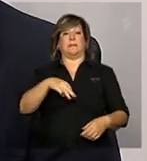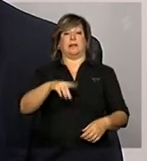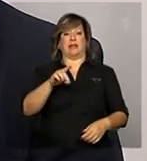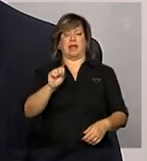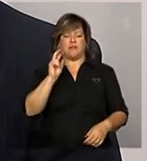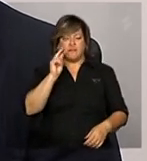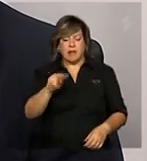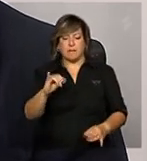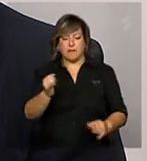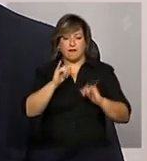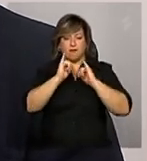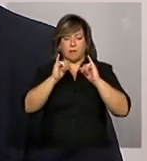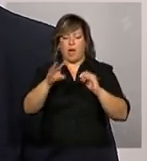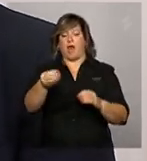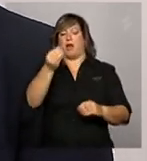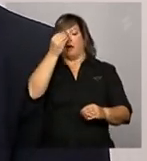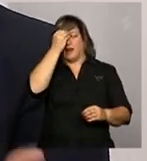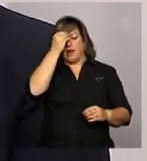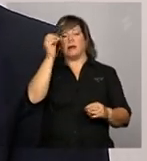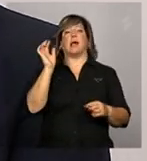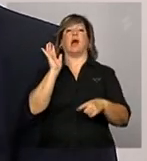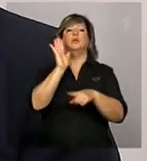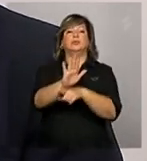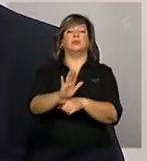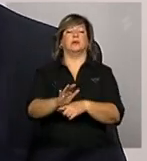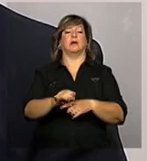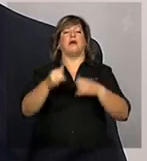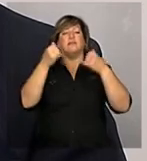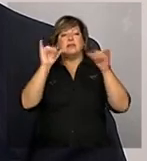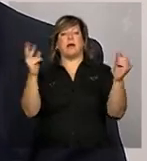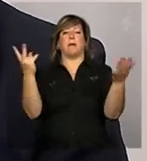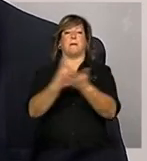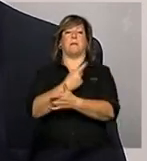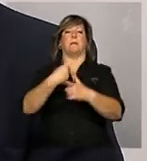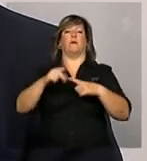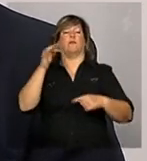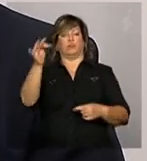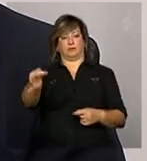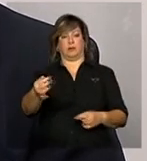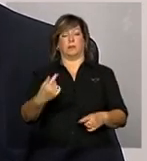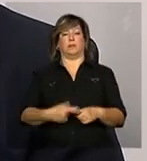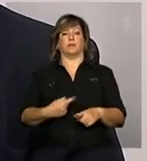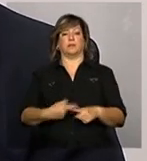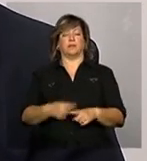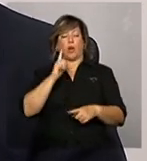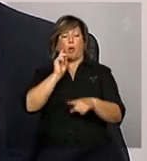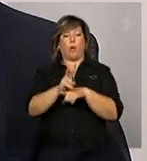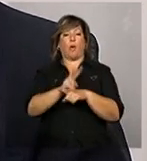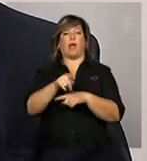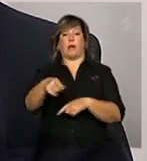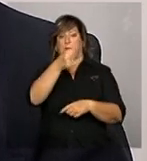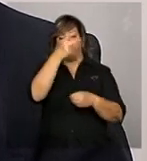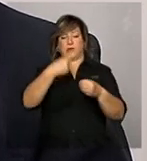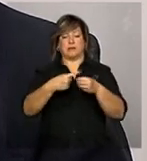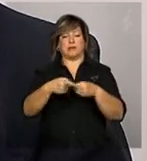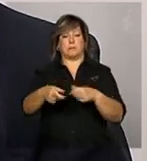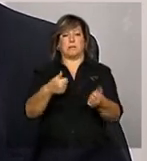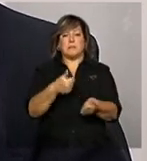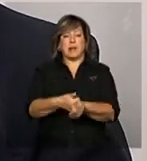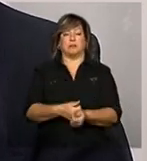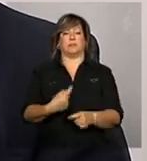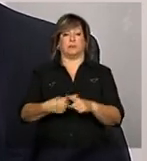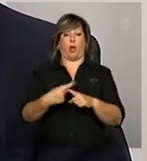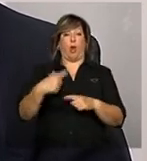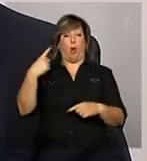tomar as devidas precauções para que isso não ocorra mais e também acompanhe esse município de perto. Um outro